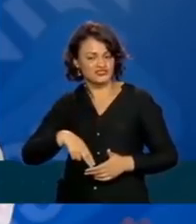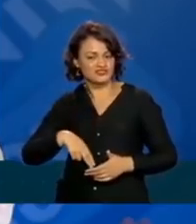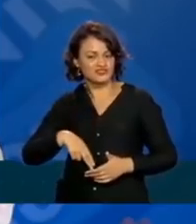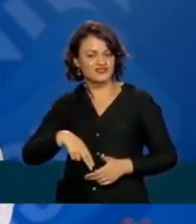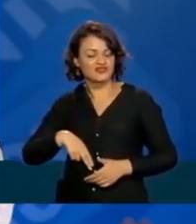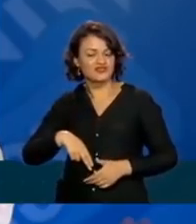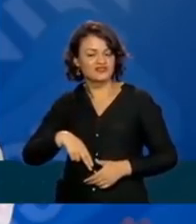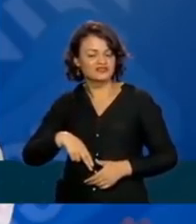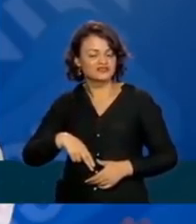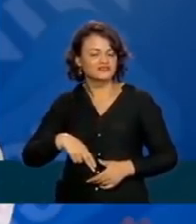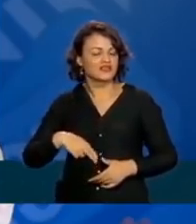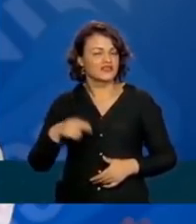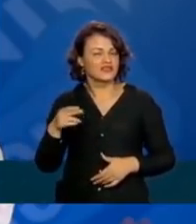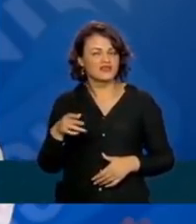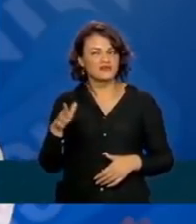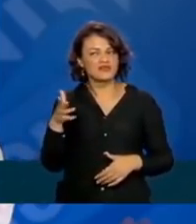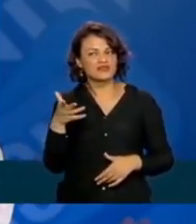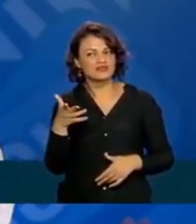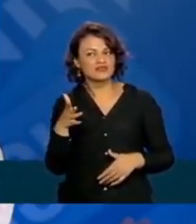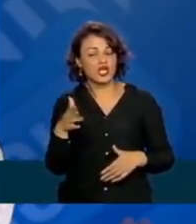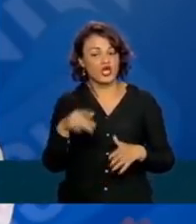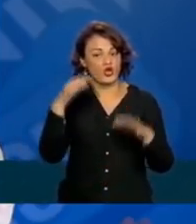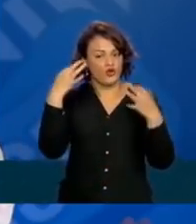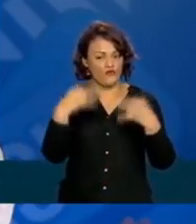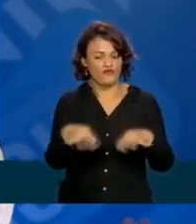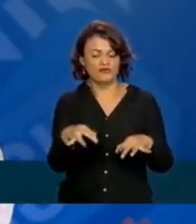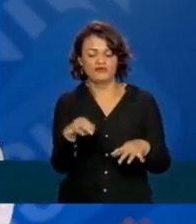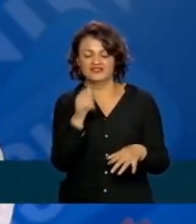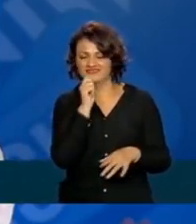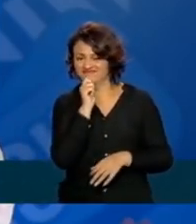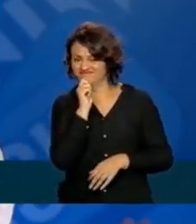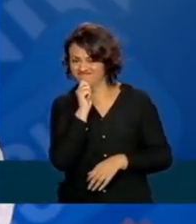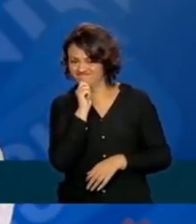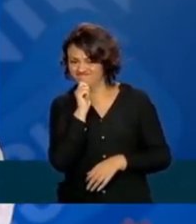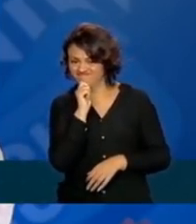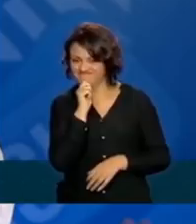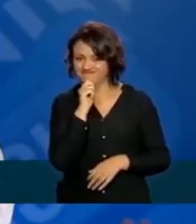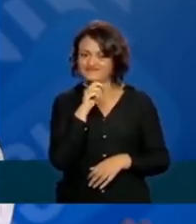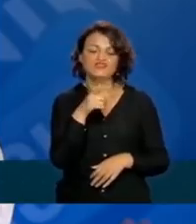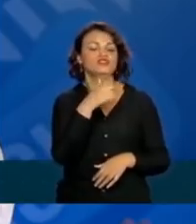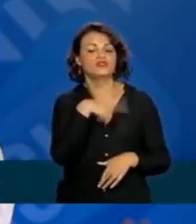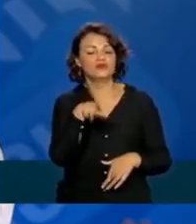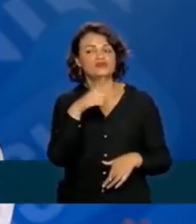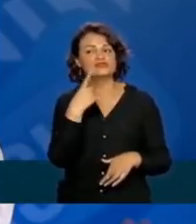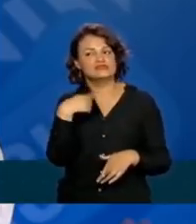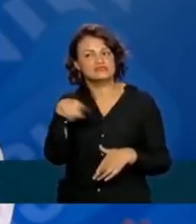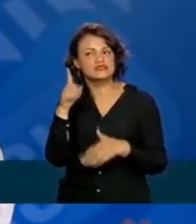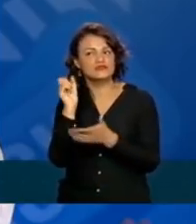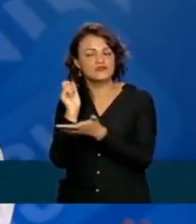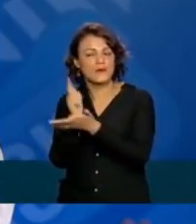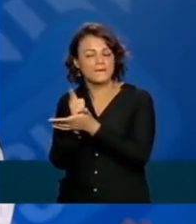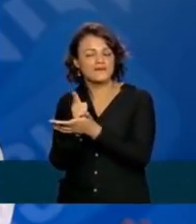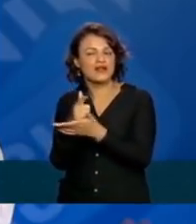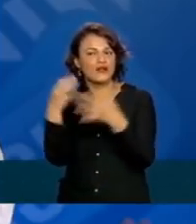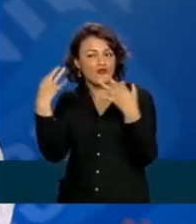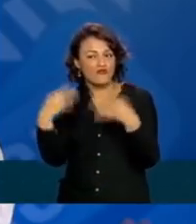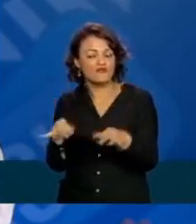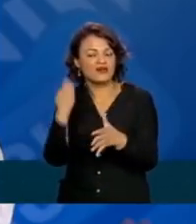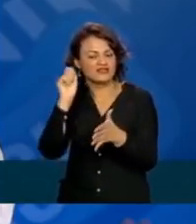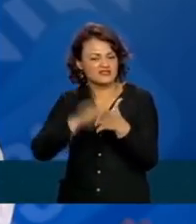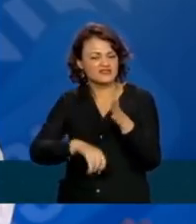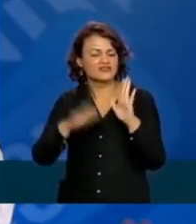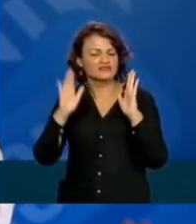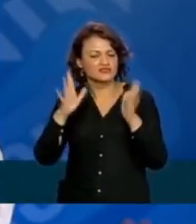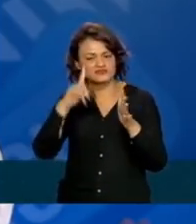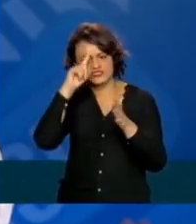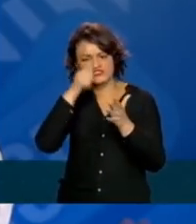todas elas não se confirmando, nós tínhamos uma compra confirmada, assinada